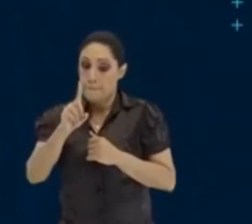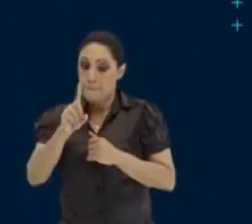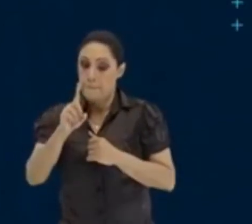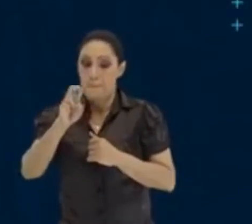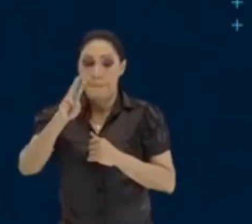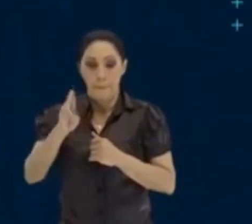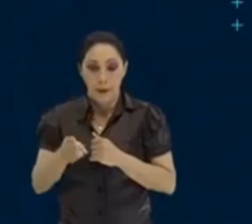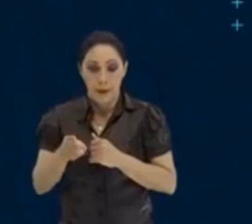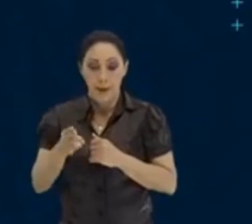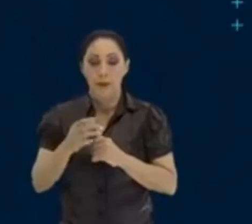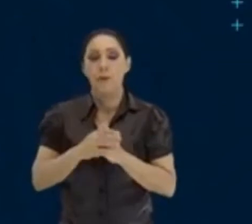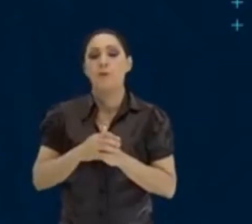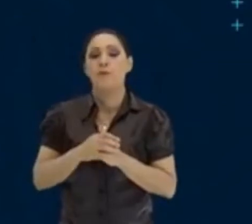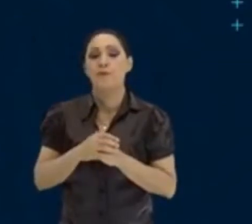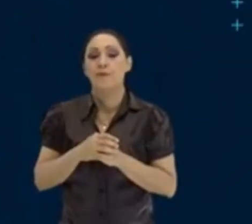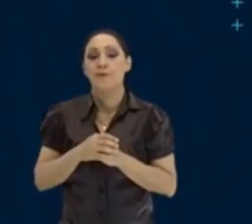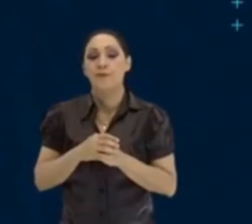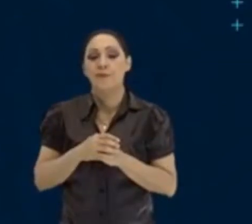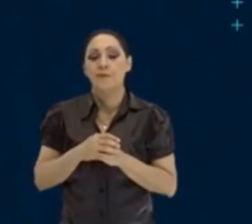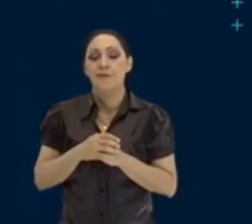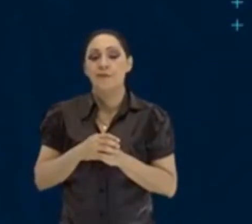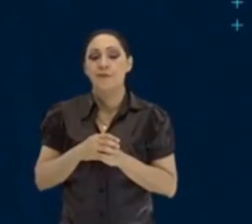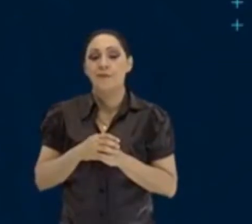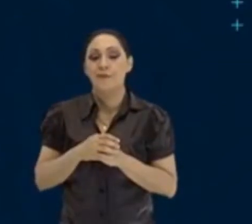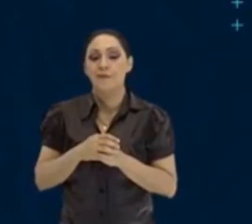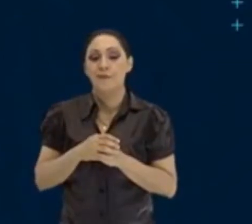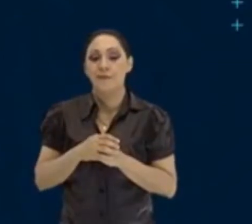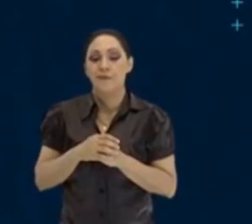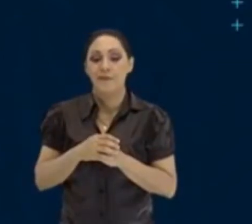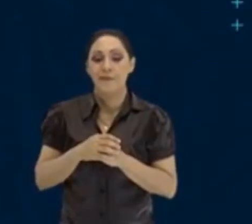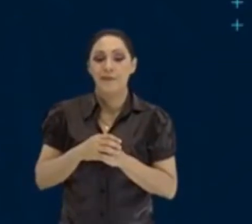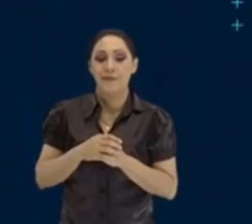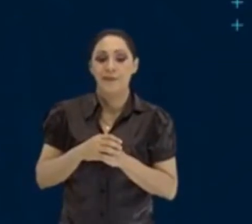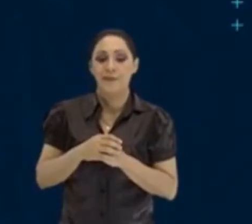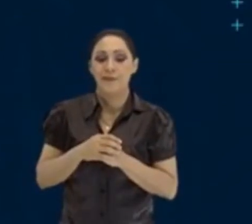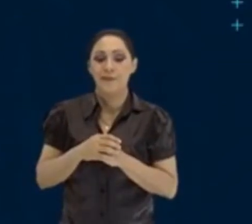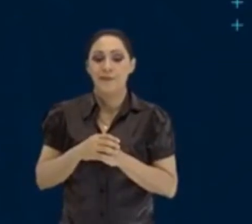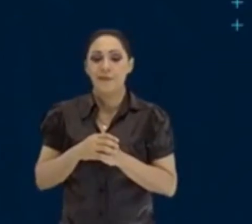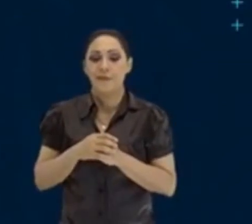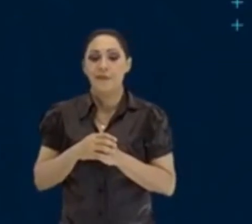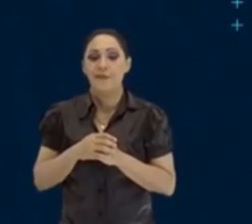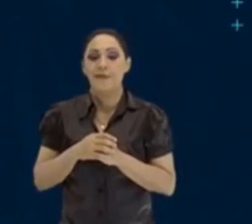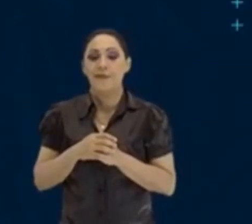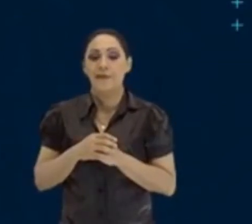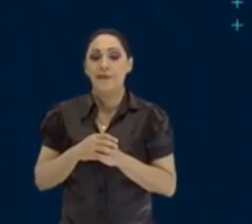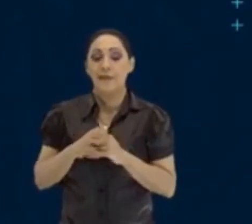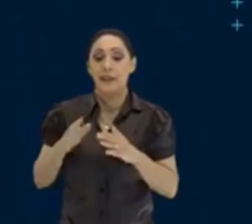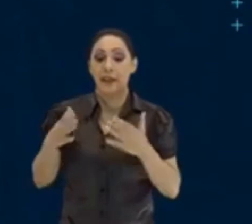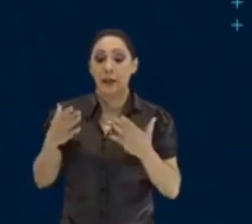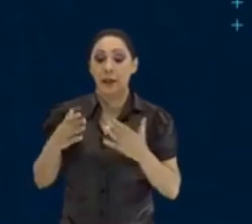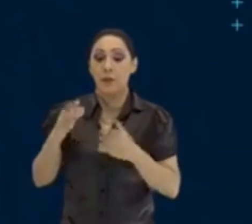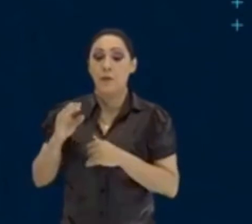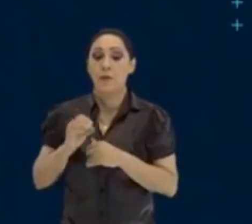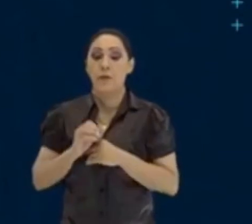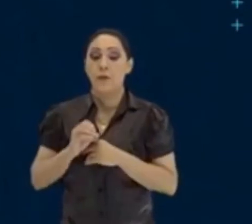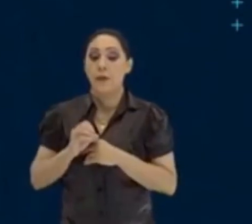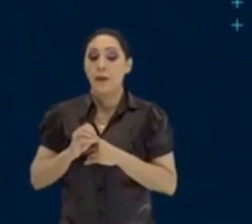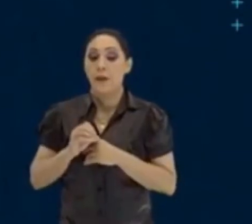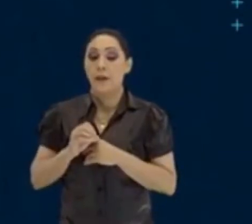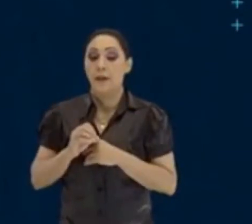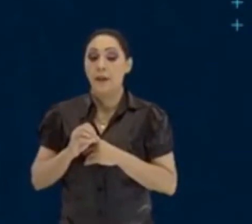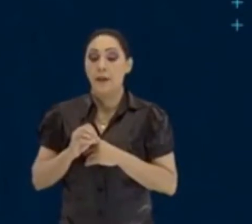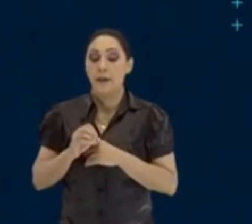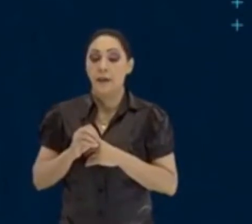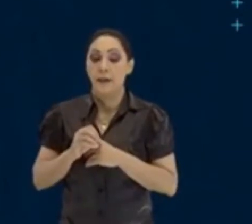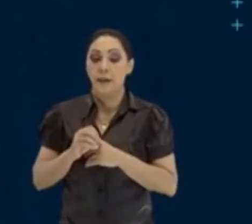Mil... Ah, já está até rindo aí em casa que tem zerinho em cima embaixo para cotar, não é? Taxa. Não tenha medo que a